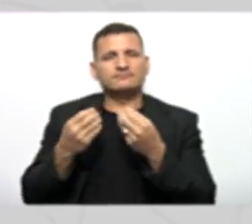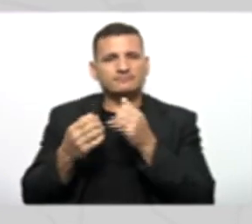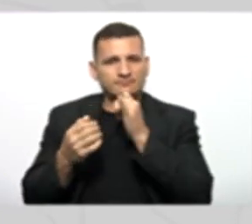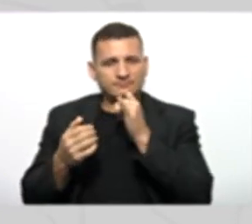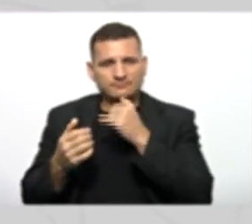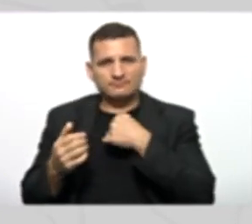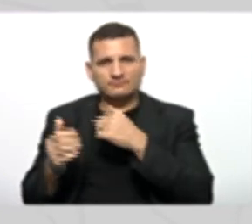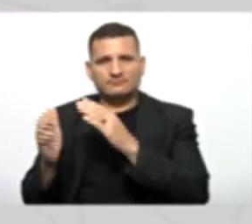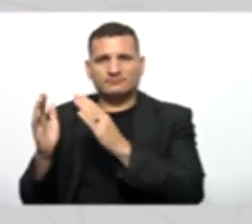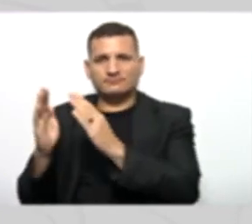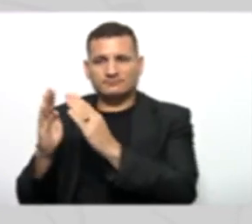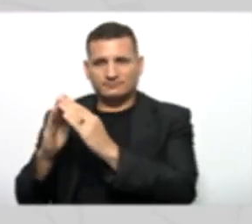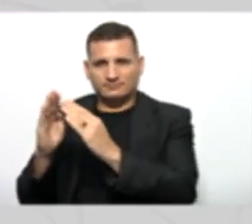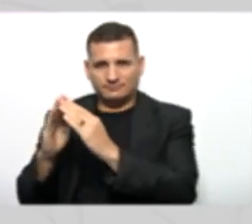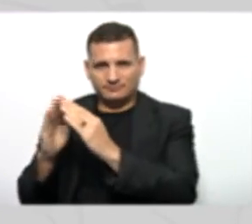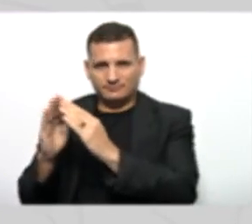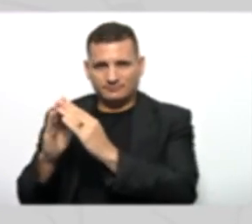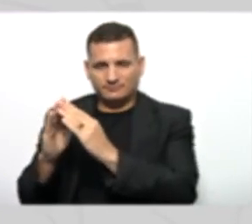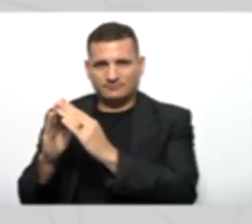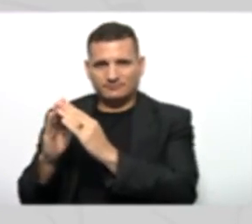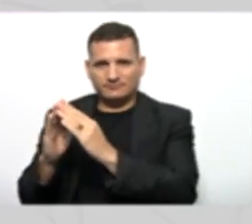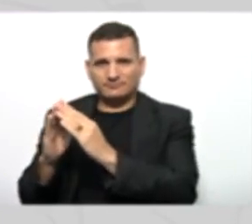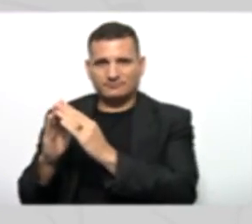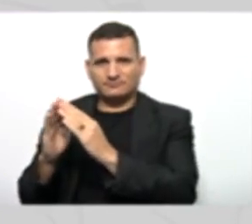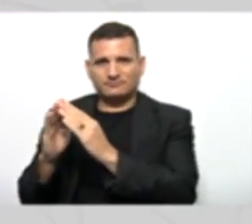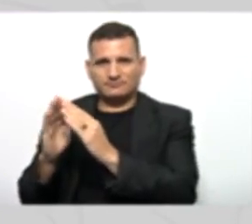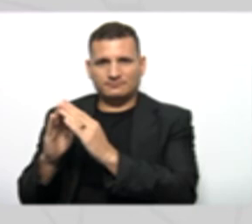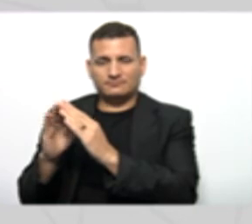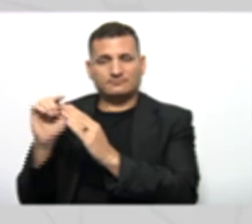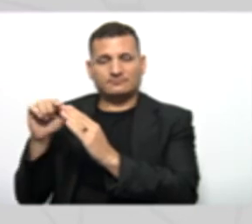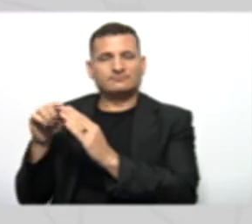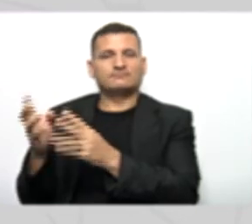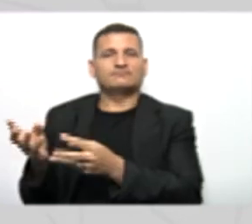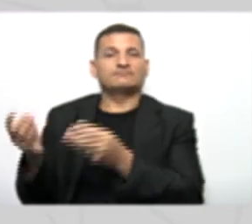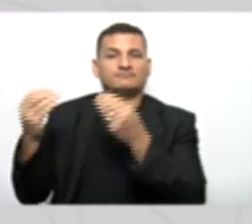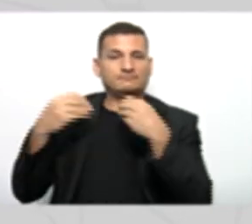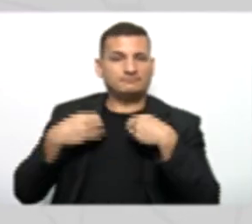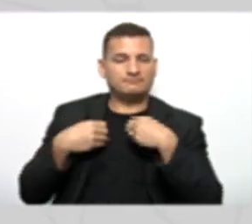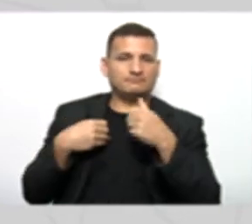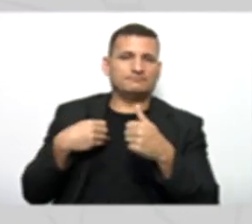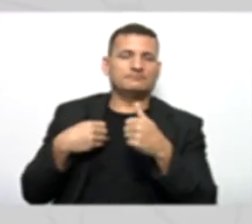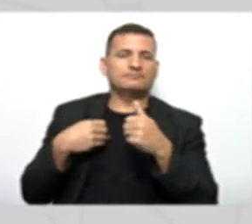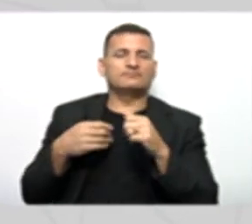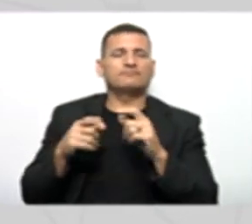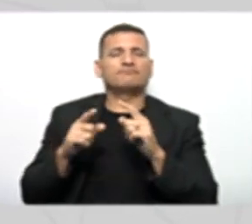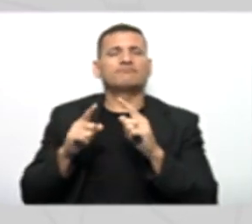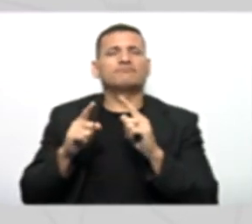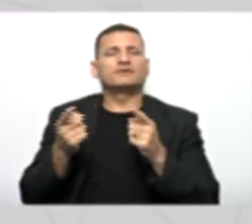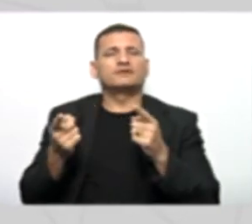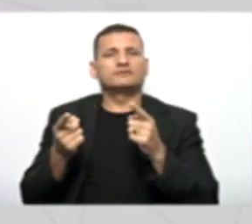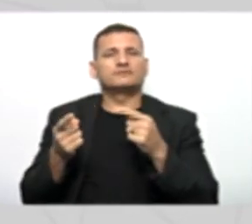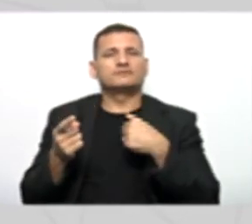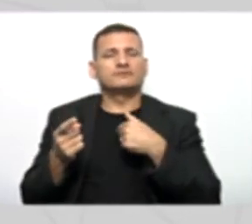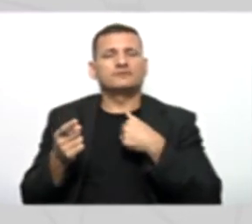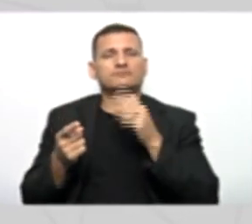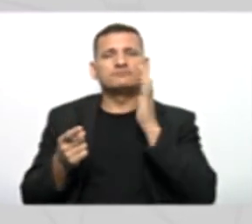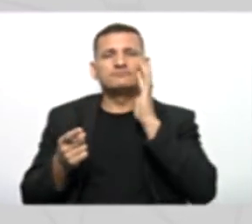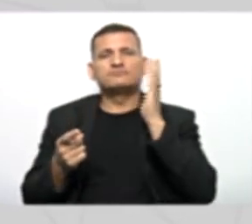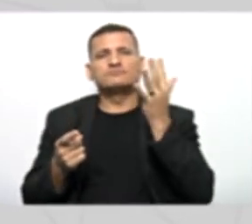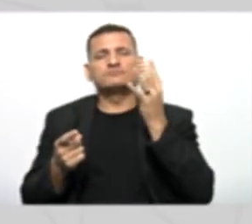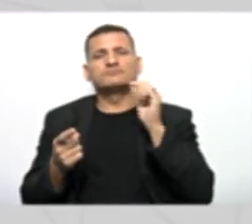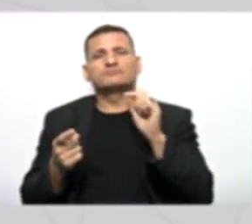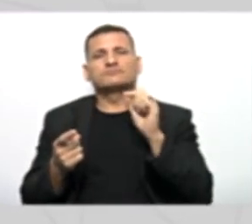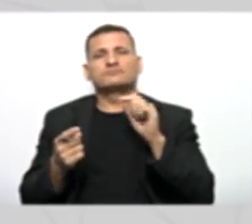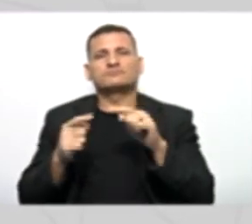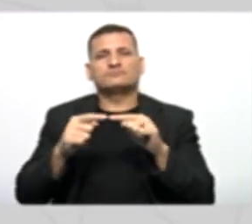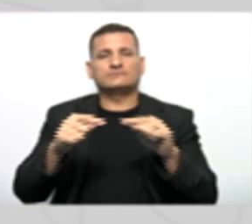herança De alguém Nossa casa Beleza Conceito de herança E aí Eu decidi alterar Não